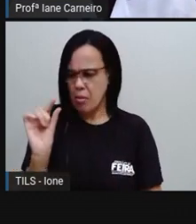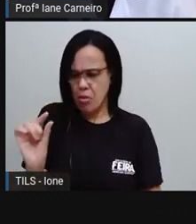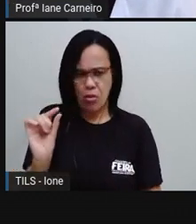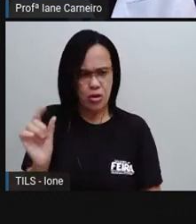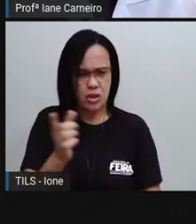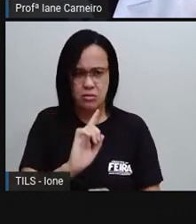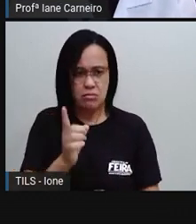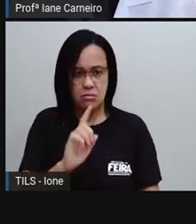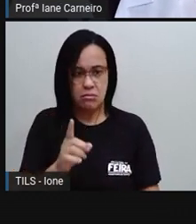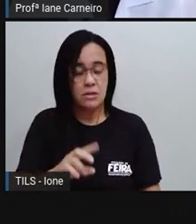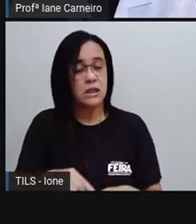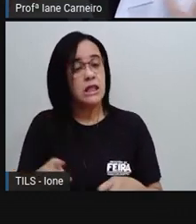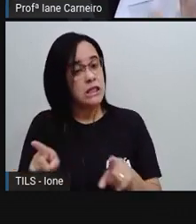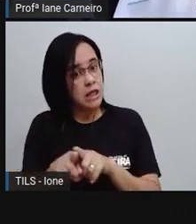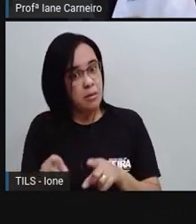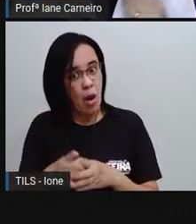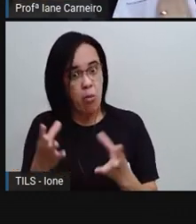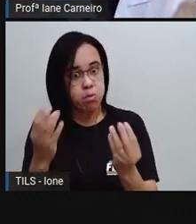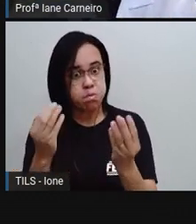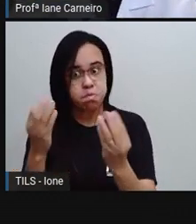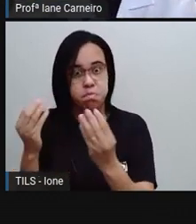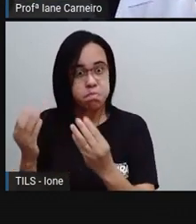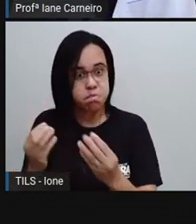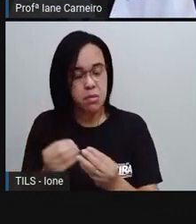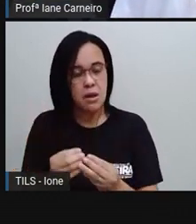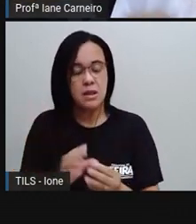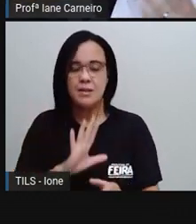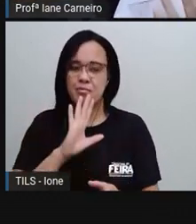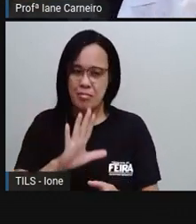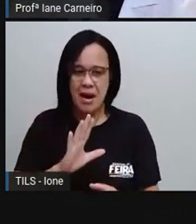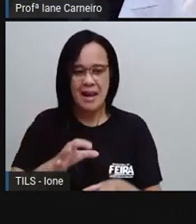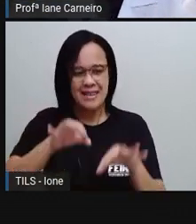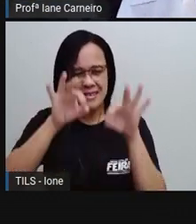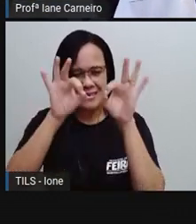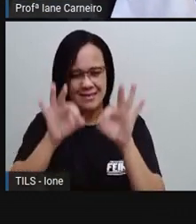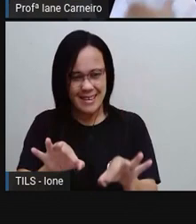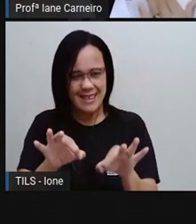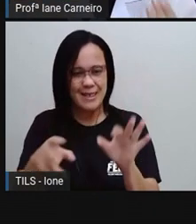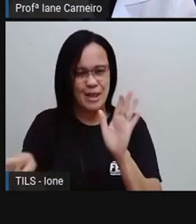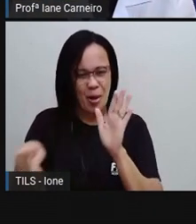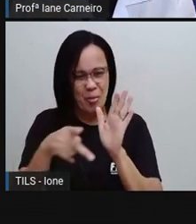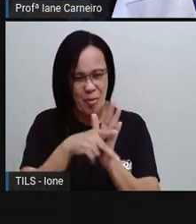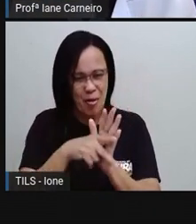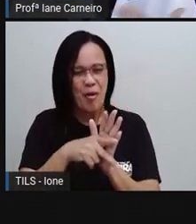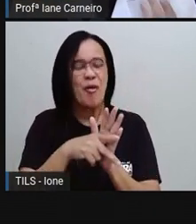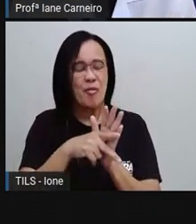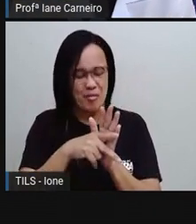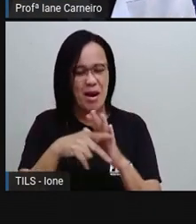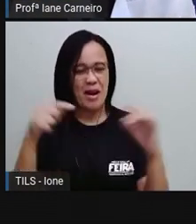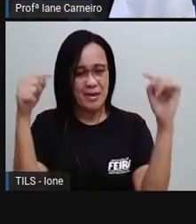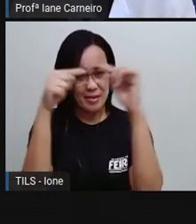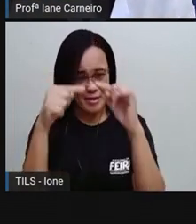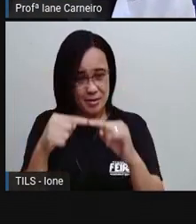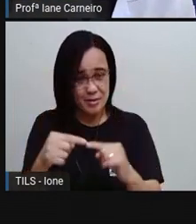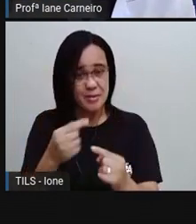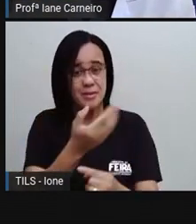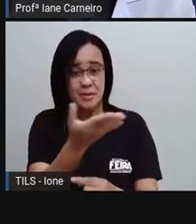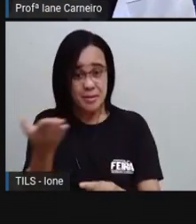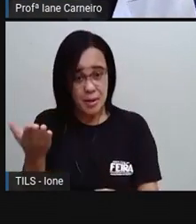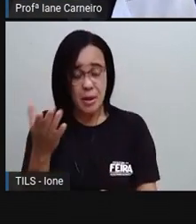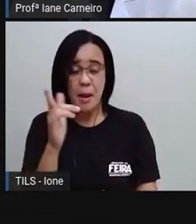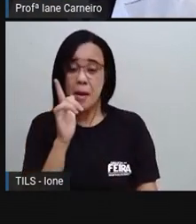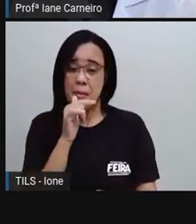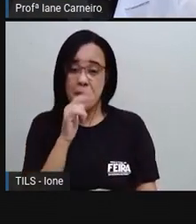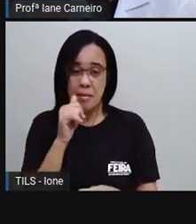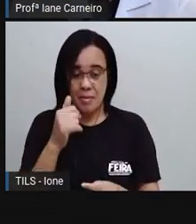um tanque cheio de água, né? Tem uma quantidade adequada, ideal, né, pra gente beber e ficar saudáveis.